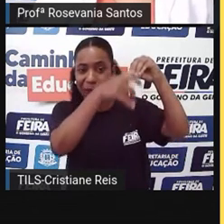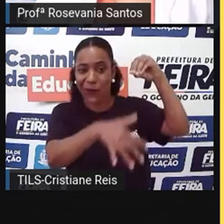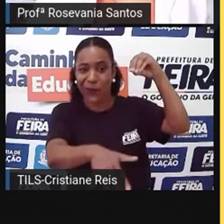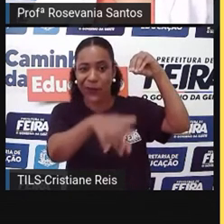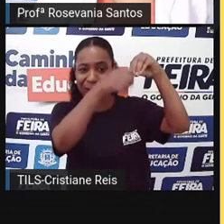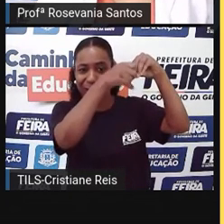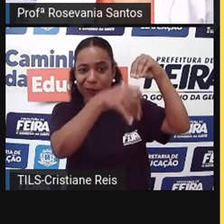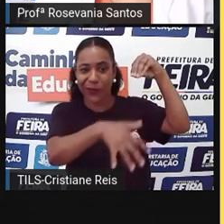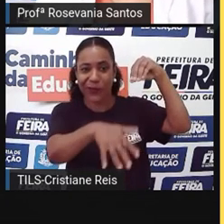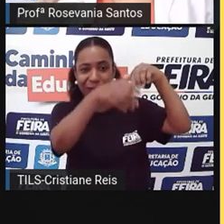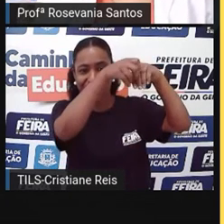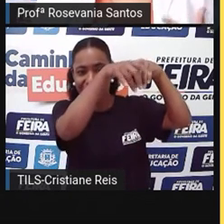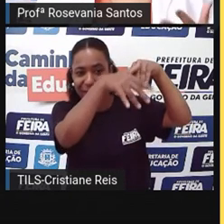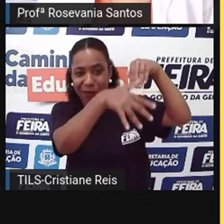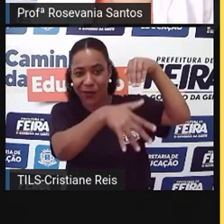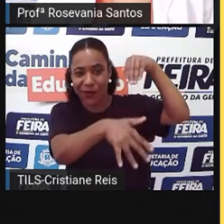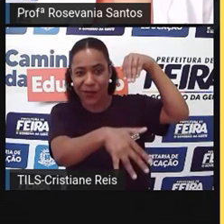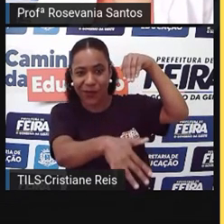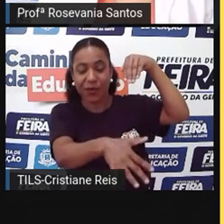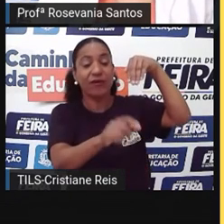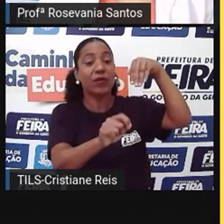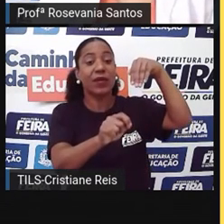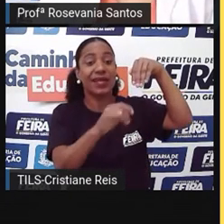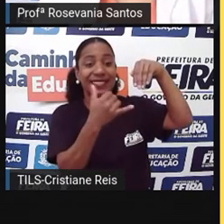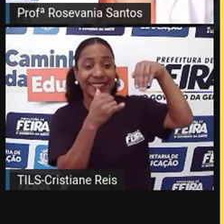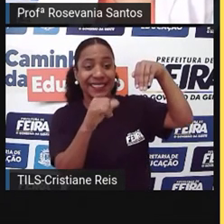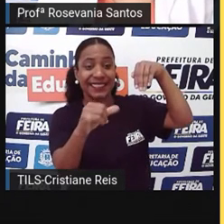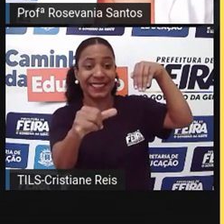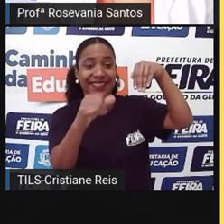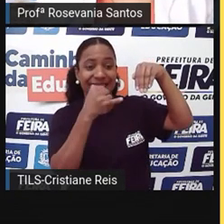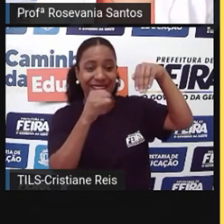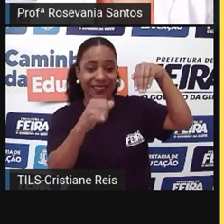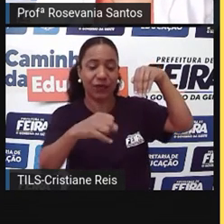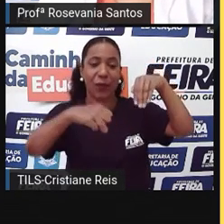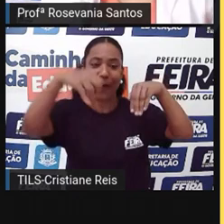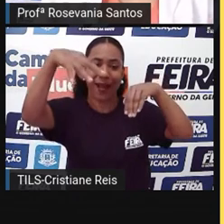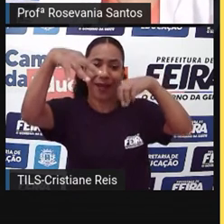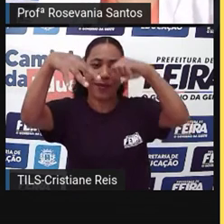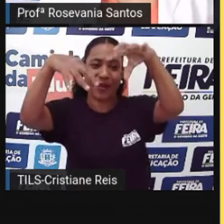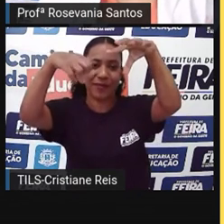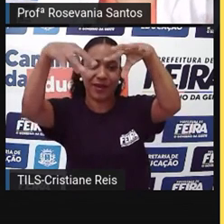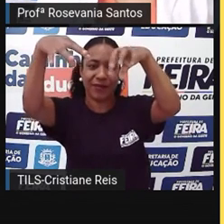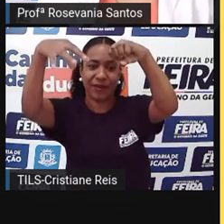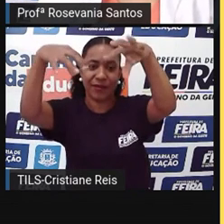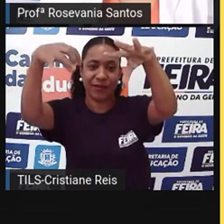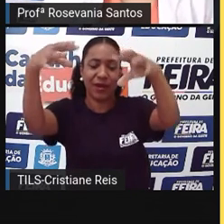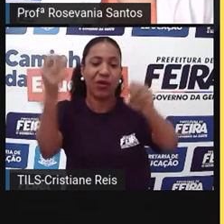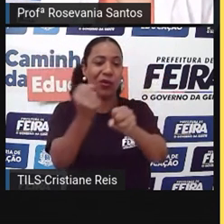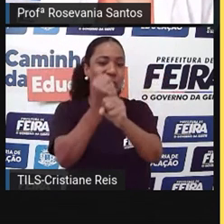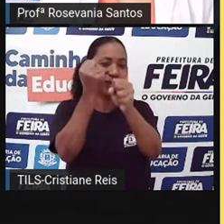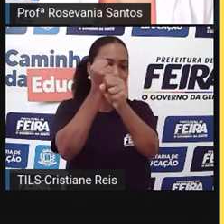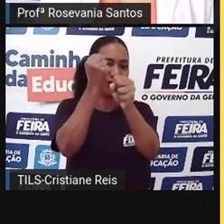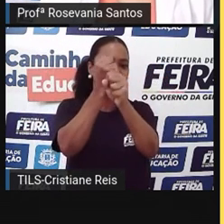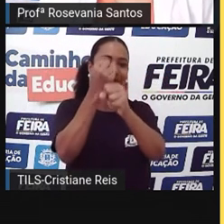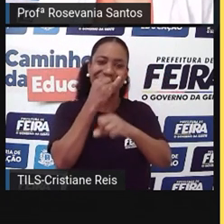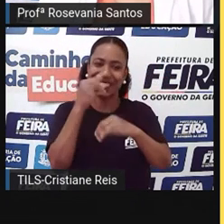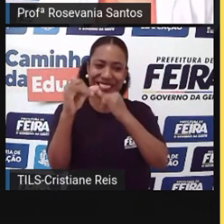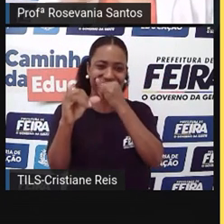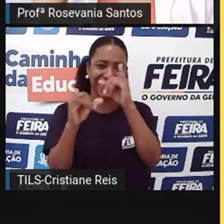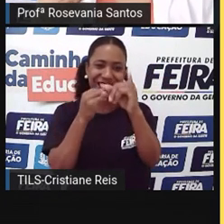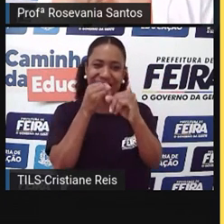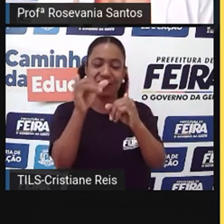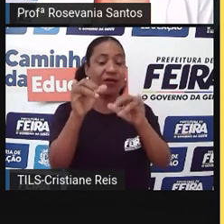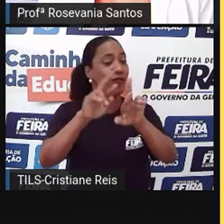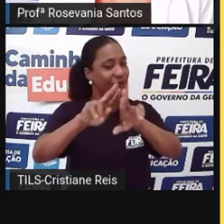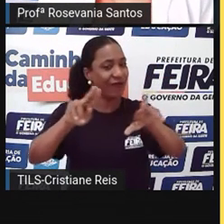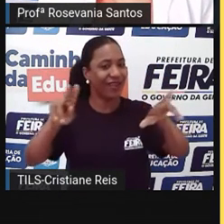Aí há todo um processo de represamento dessa água, construção das hidrelétricas, que essas coisas, você já sabe, que a gente já estudou, né, anteriormente.